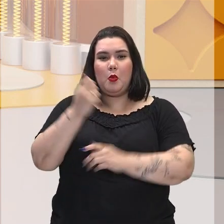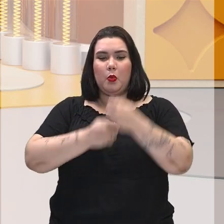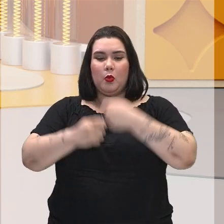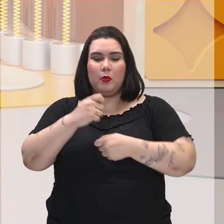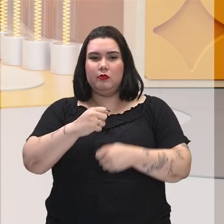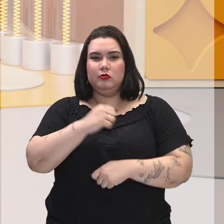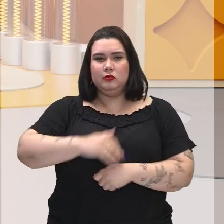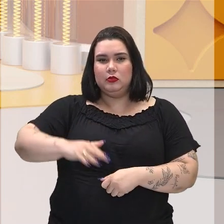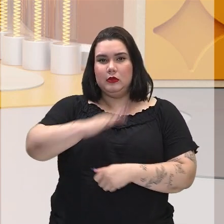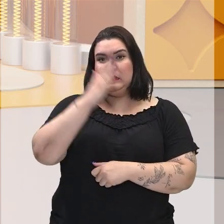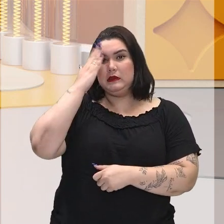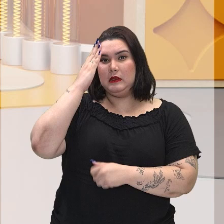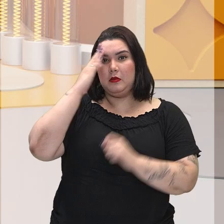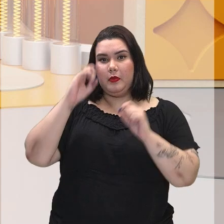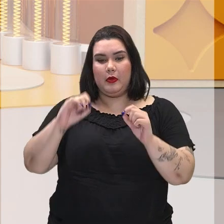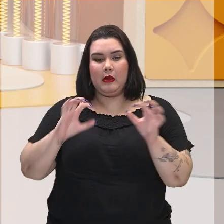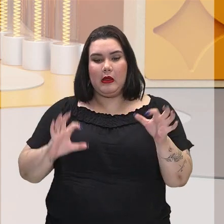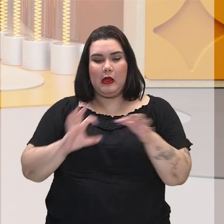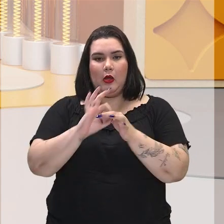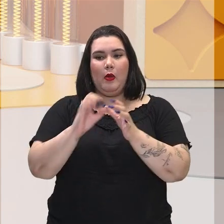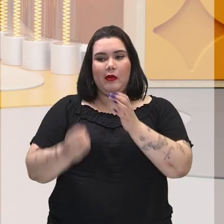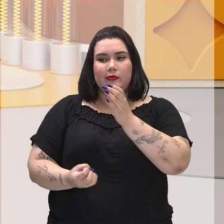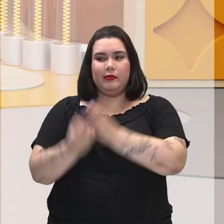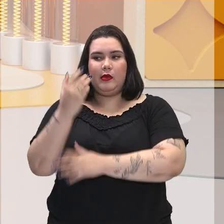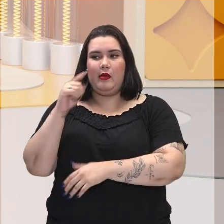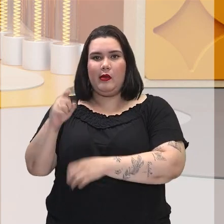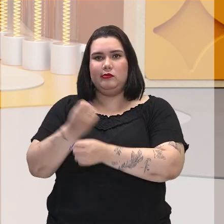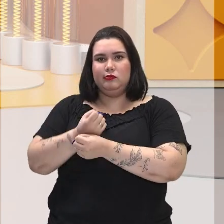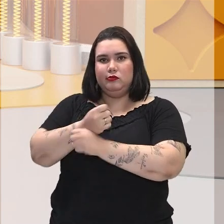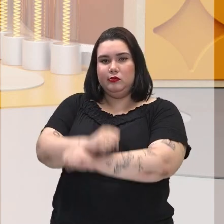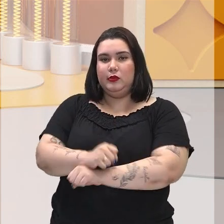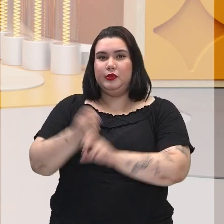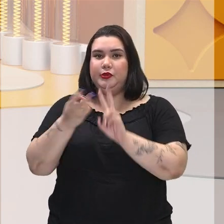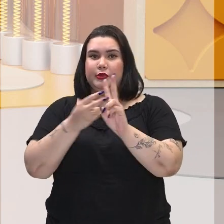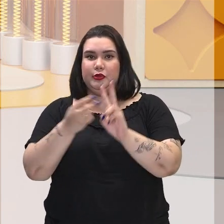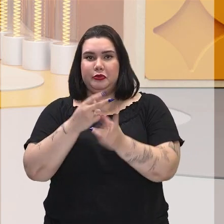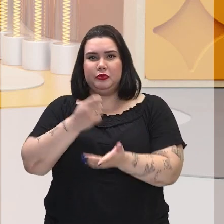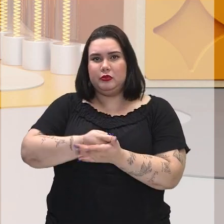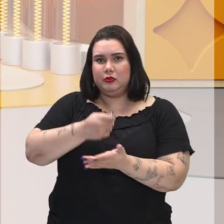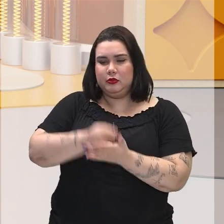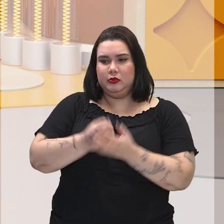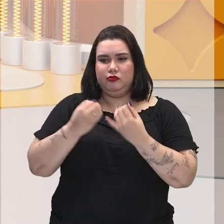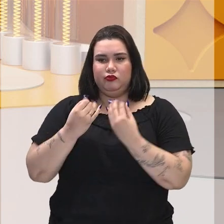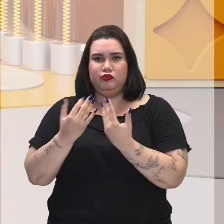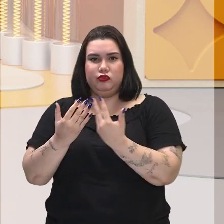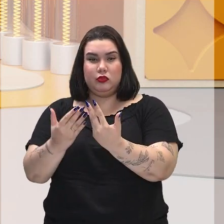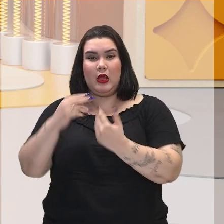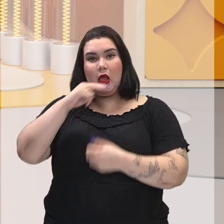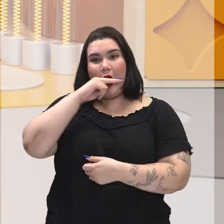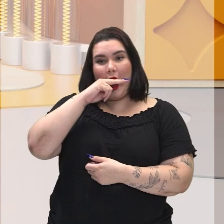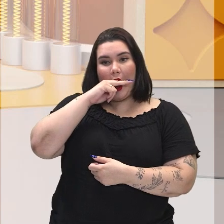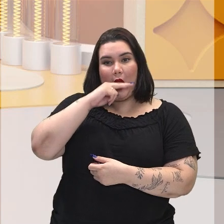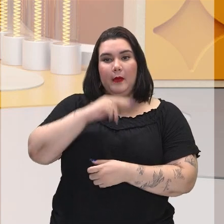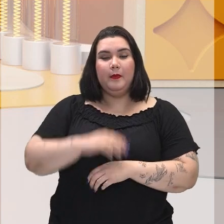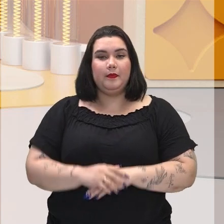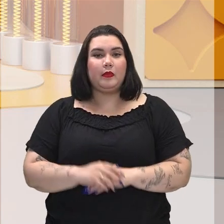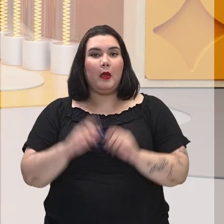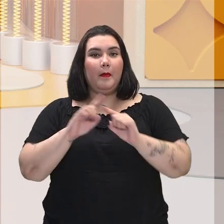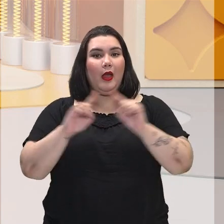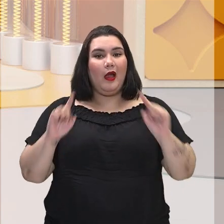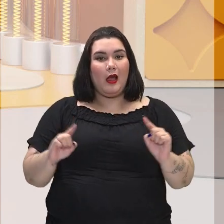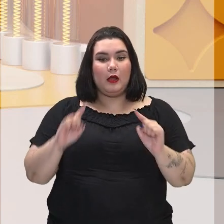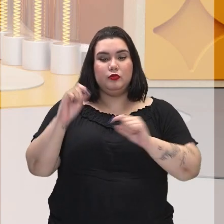gente sabe que foi empregada a mão de obra indígena escravizada nas plantações de açúcar, mas que foi